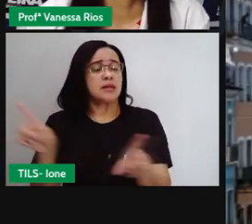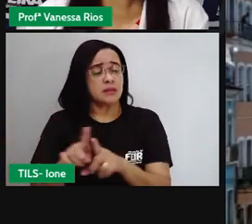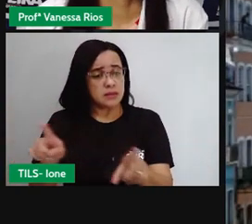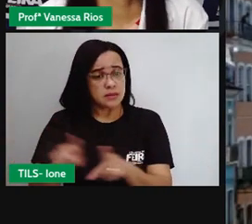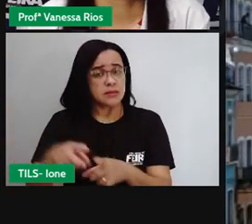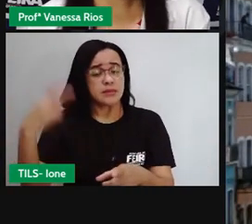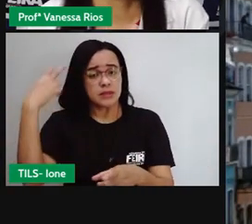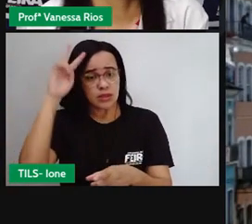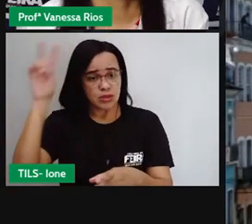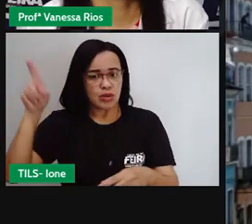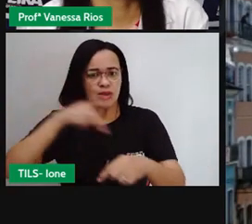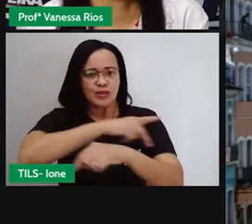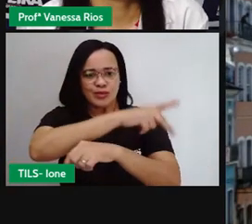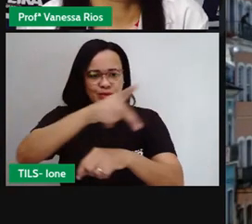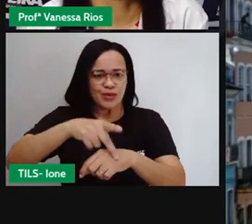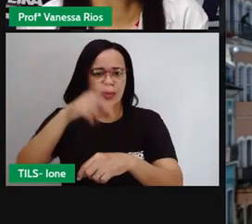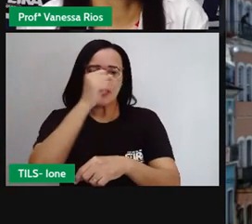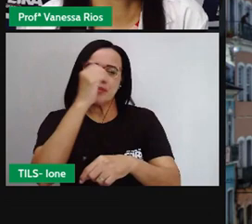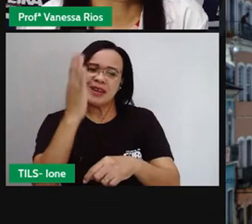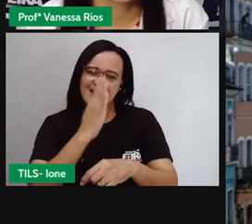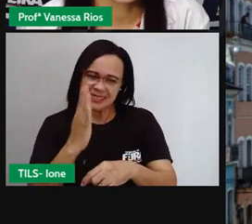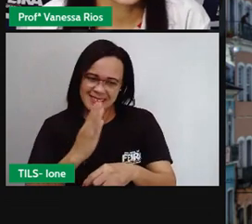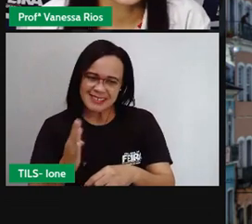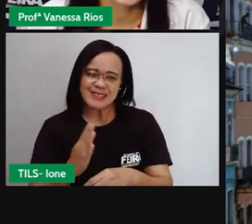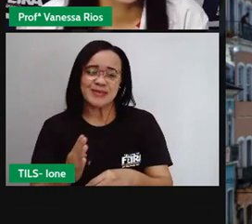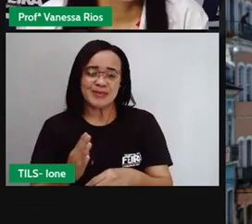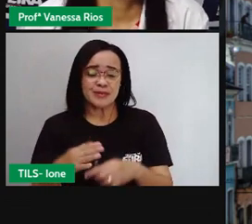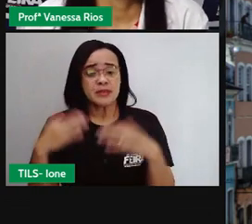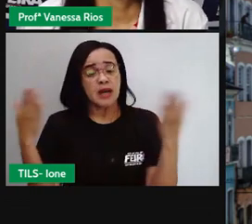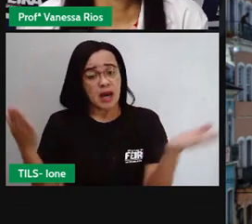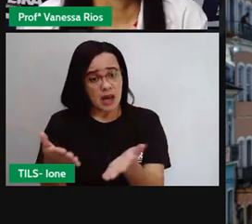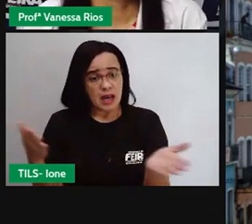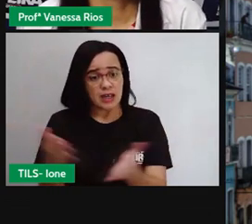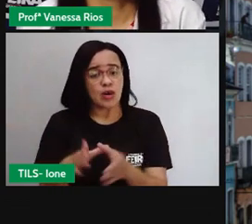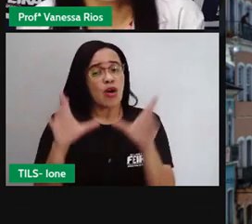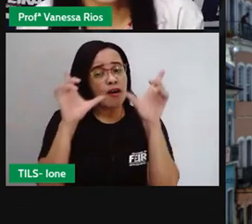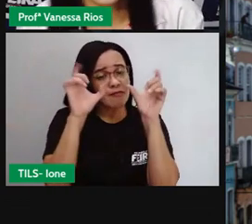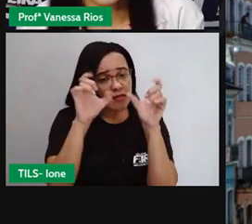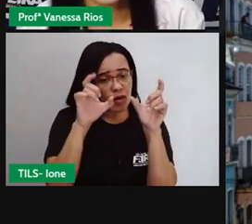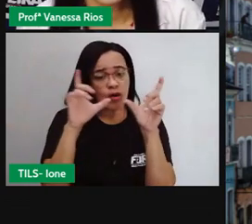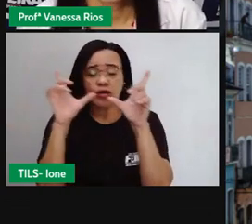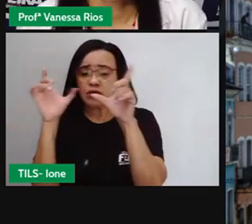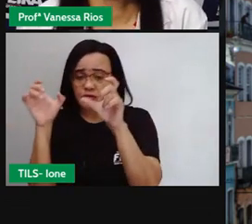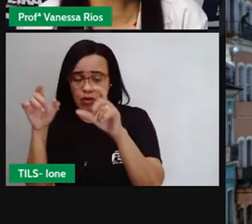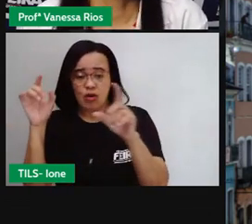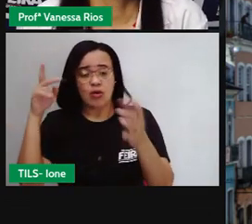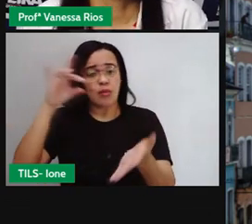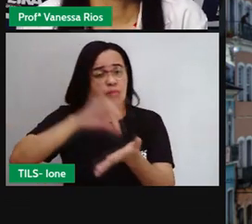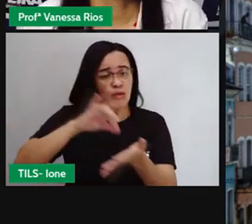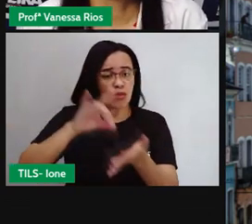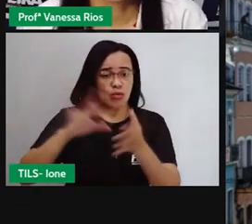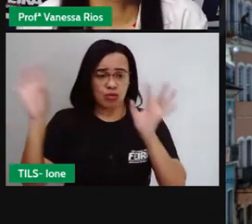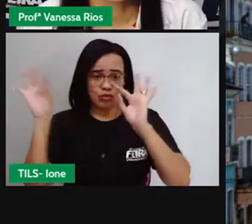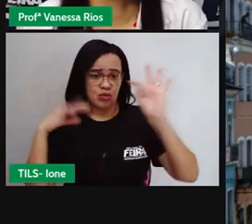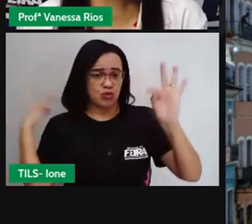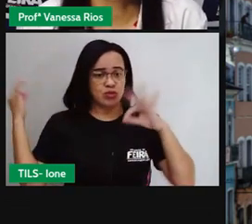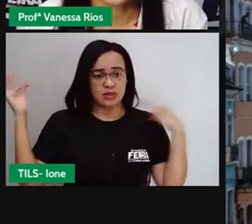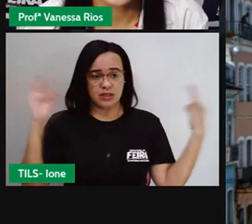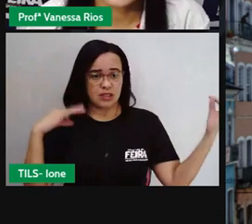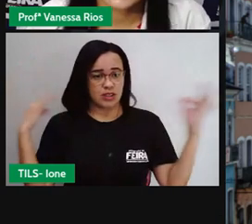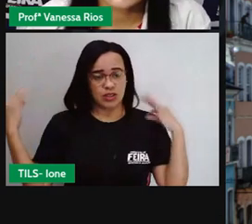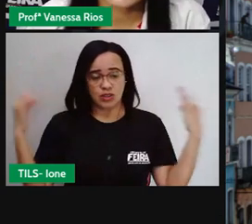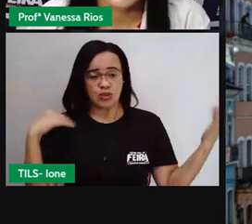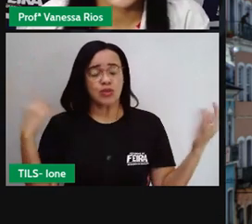A PRO trouxe aí algumas imagens, né? De pontos turísticos, mas também com relação aí à